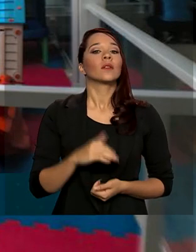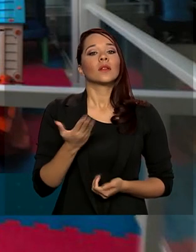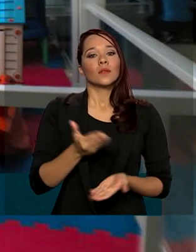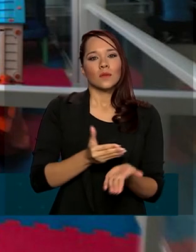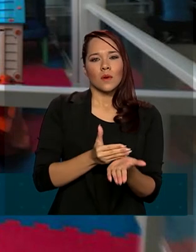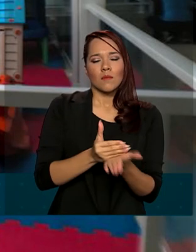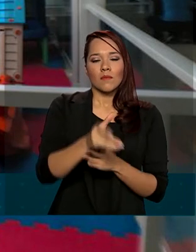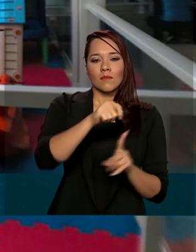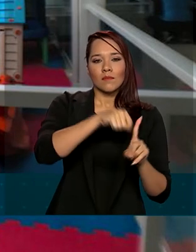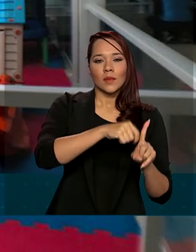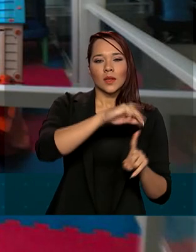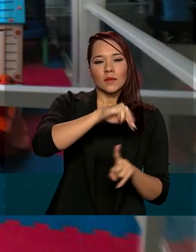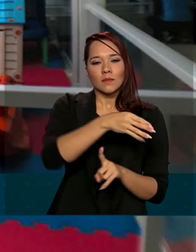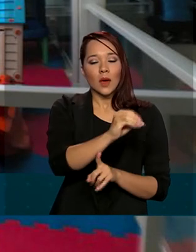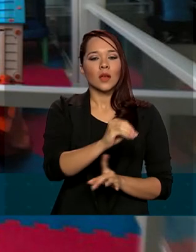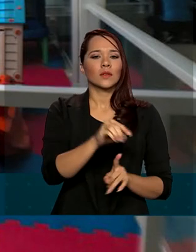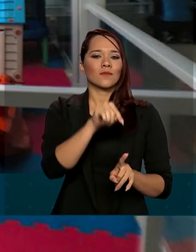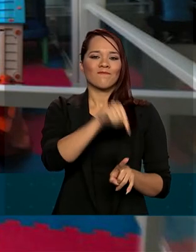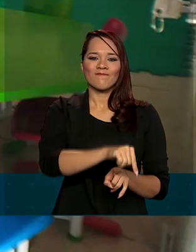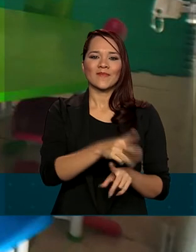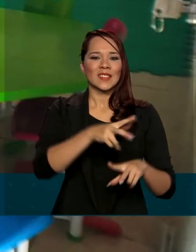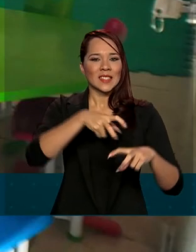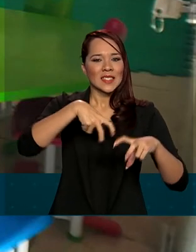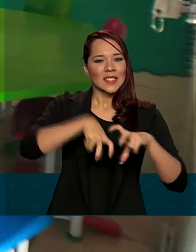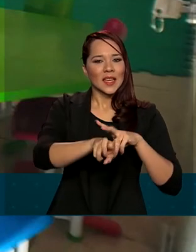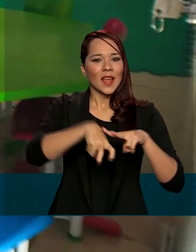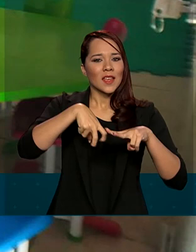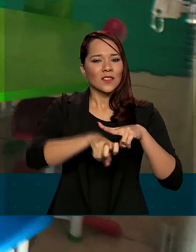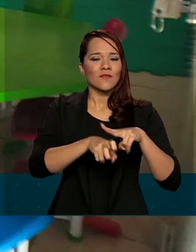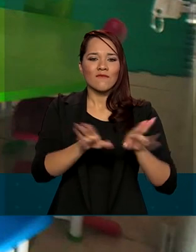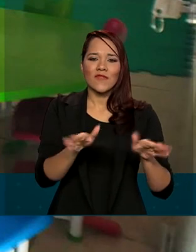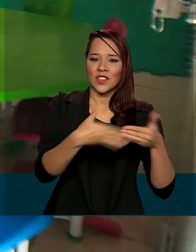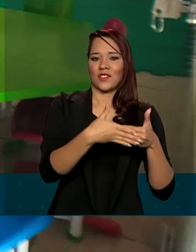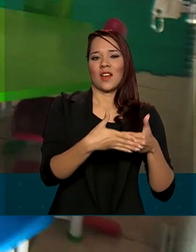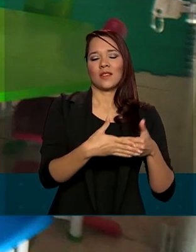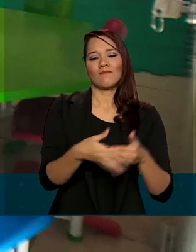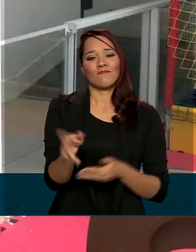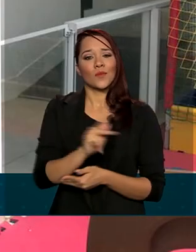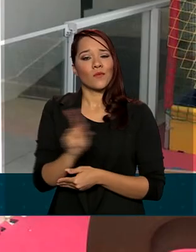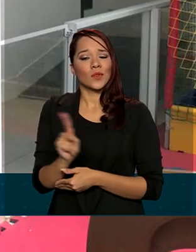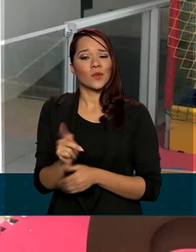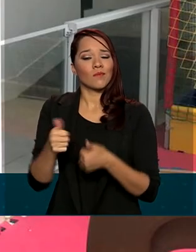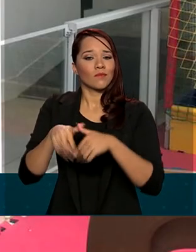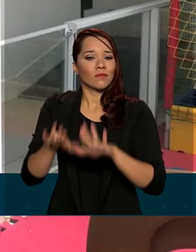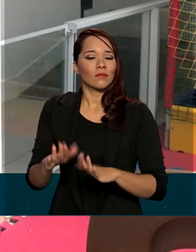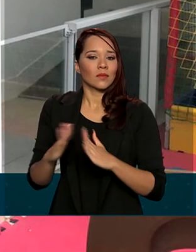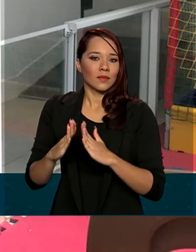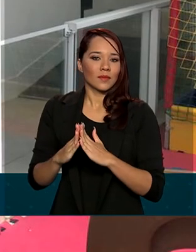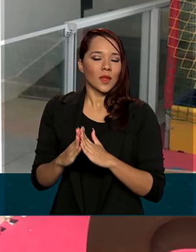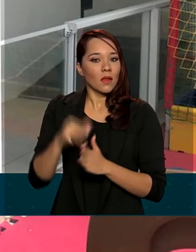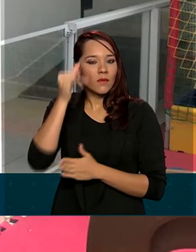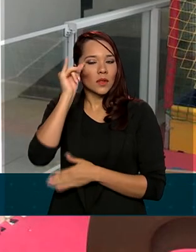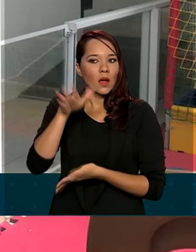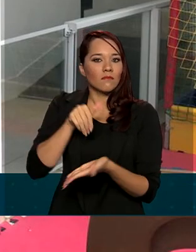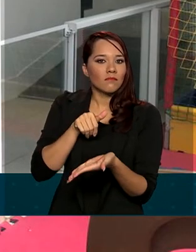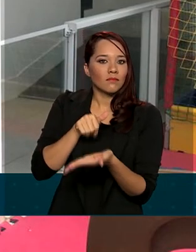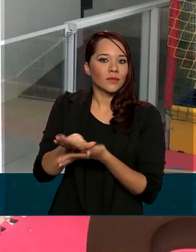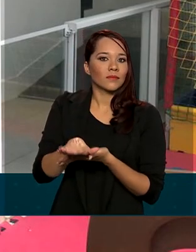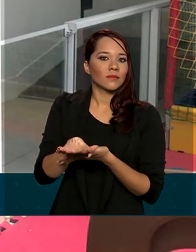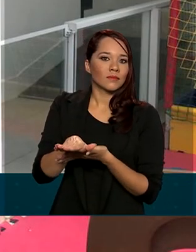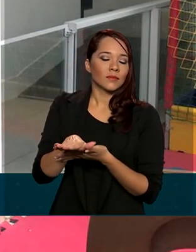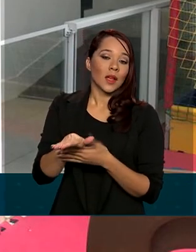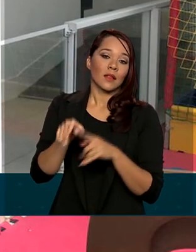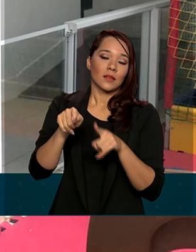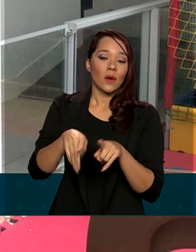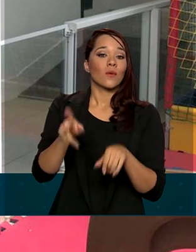início de março, a creche está fechada e os professores em casa. Para evitar demitir os funcionários,